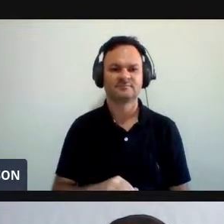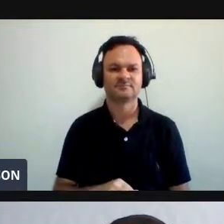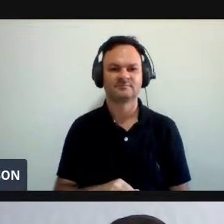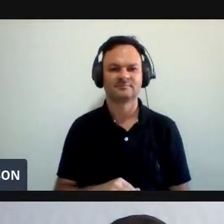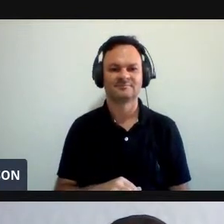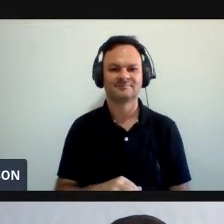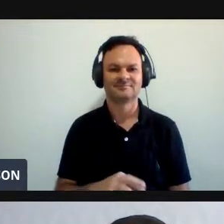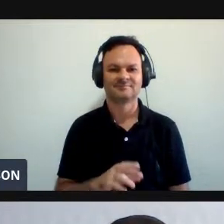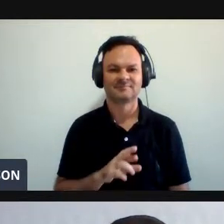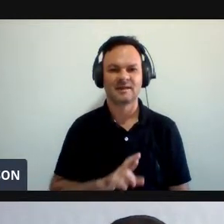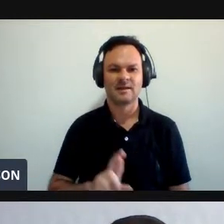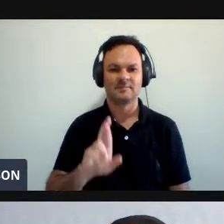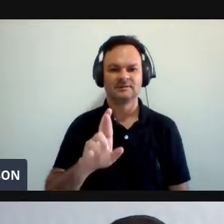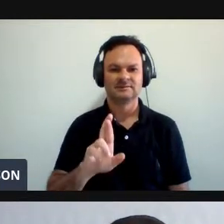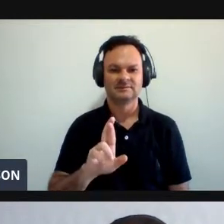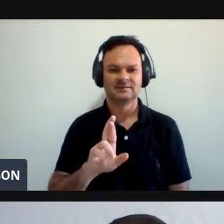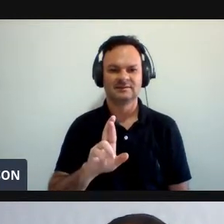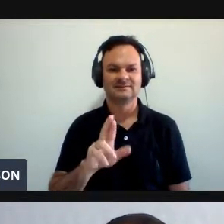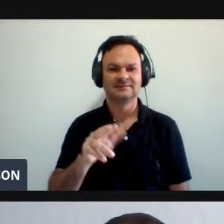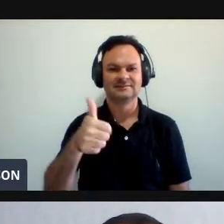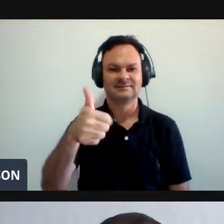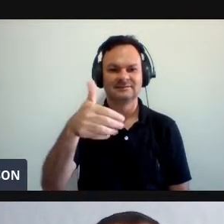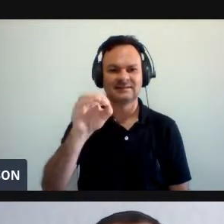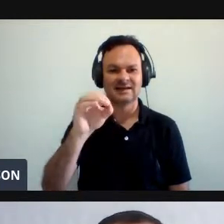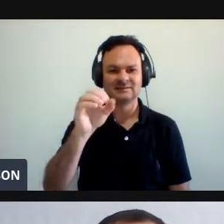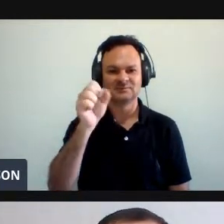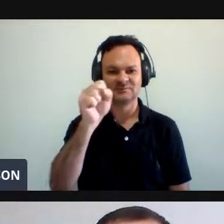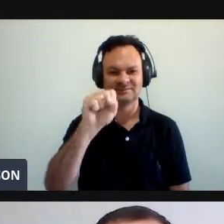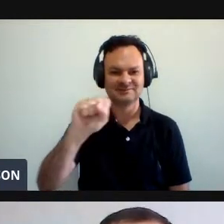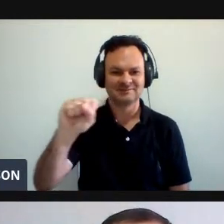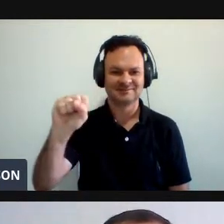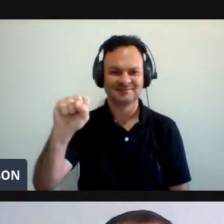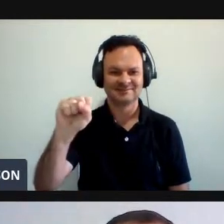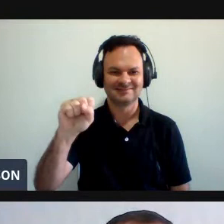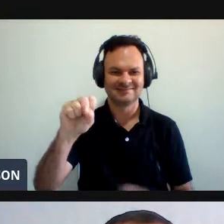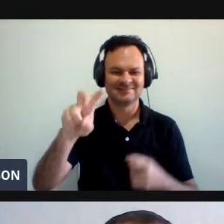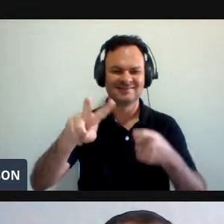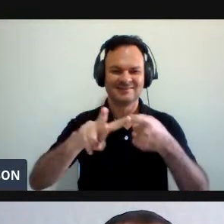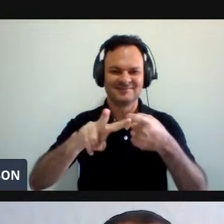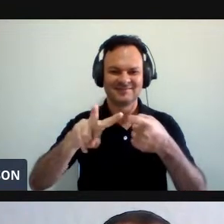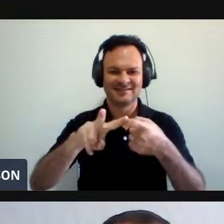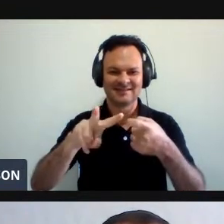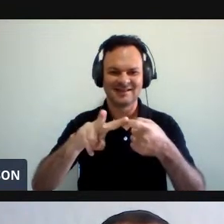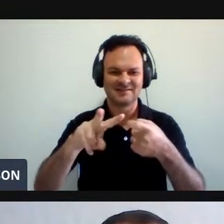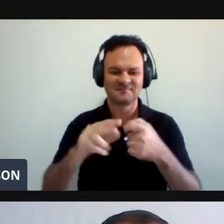Ela é 60º período, do curso de bacharelado em medicina veterinária.